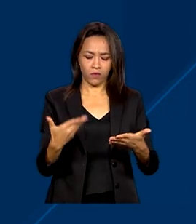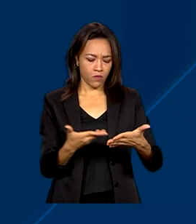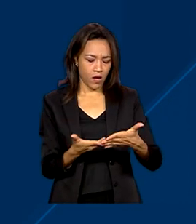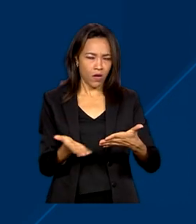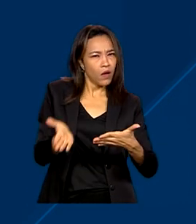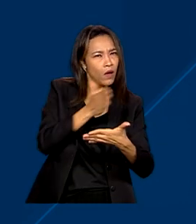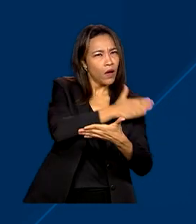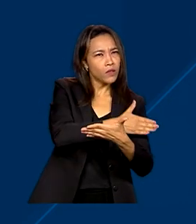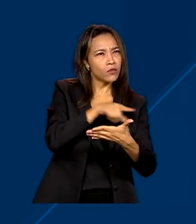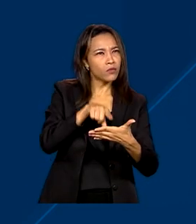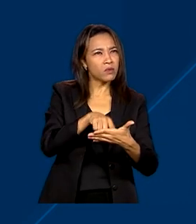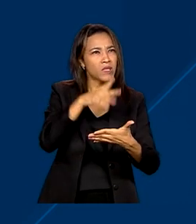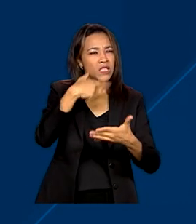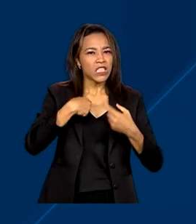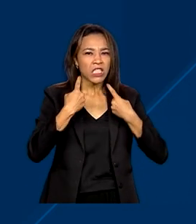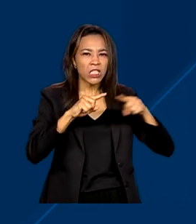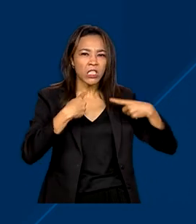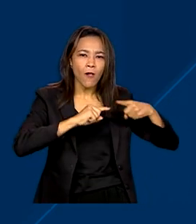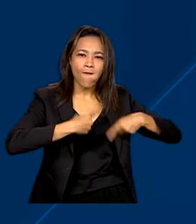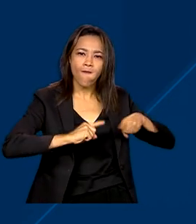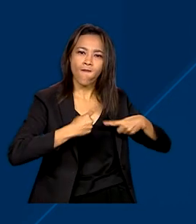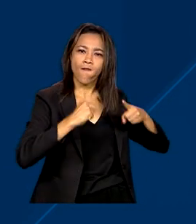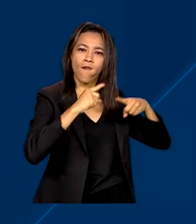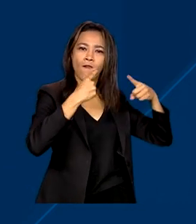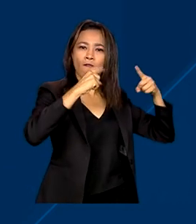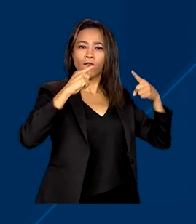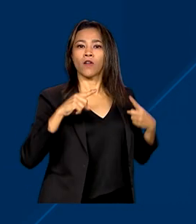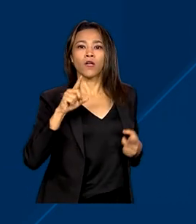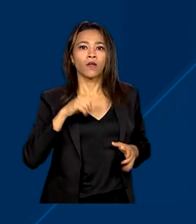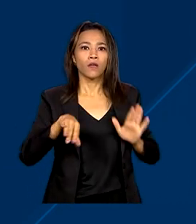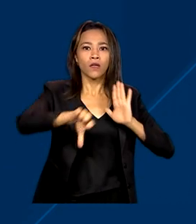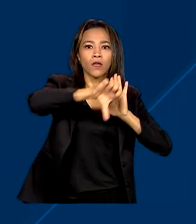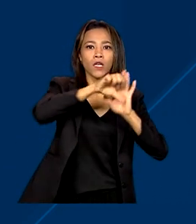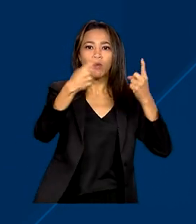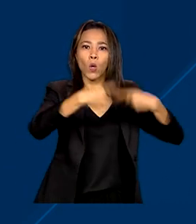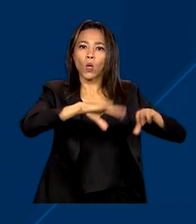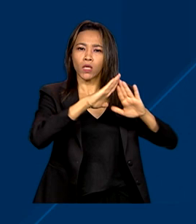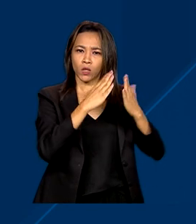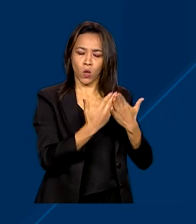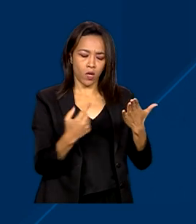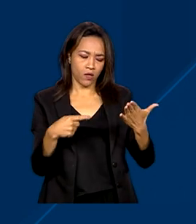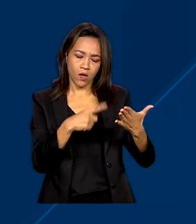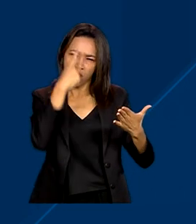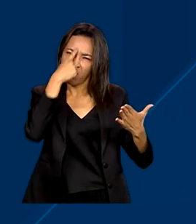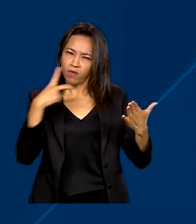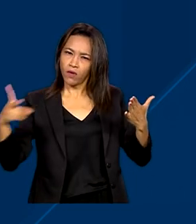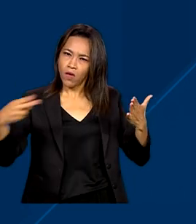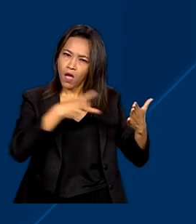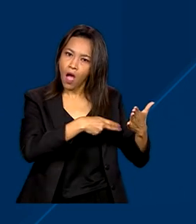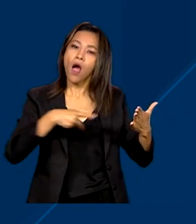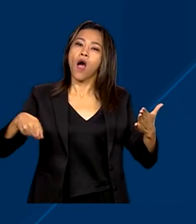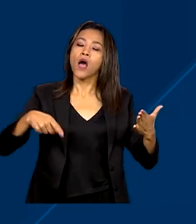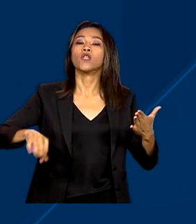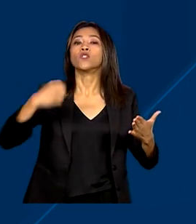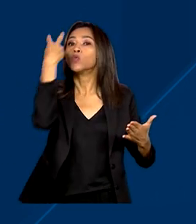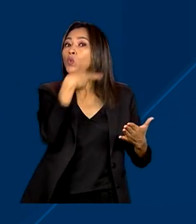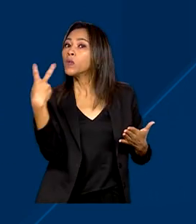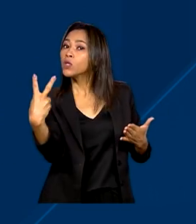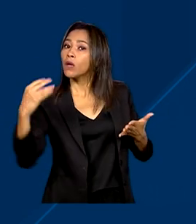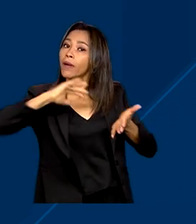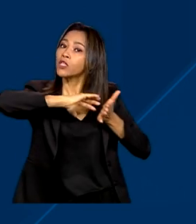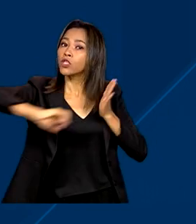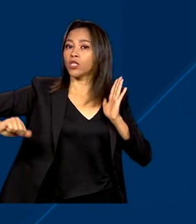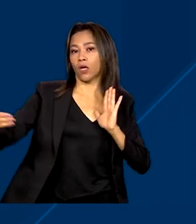tenham feito apologia ou incitação a crimes contra escolas e terão até duas horas de prazo para retirarem conteúdo